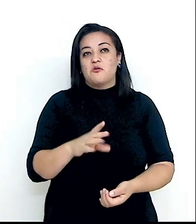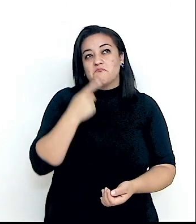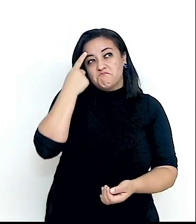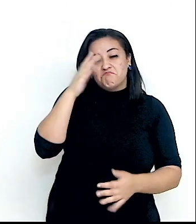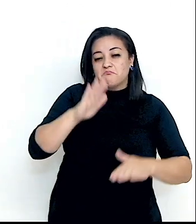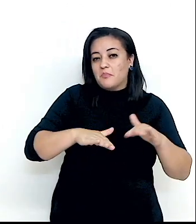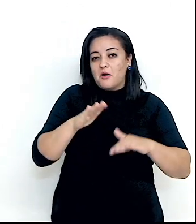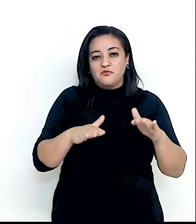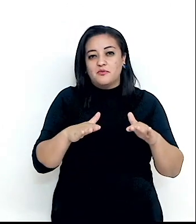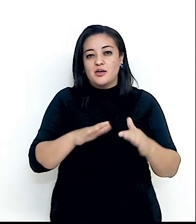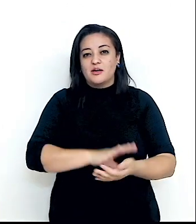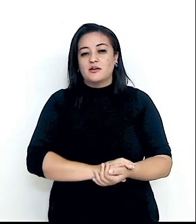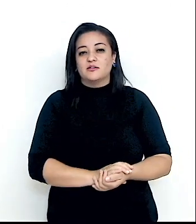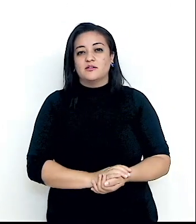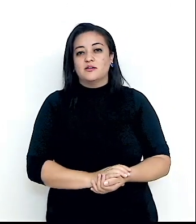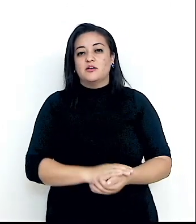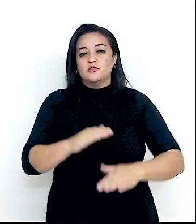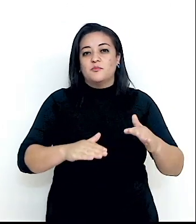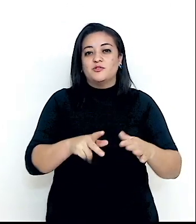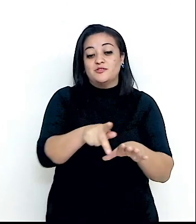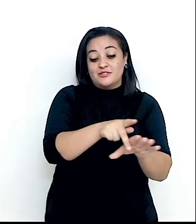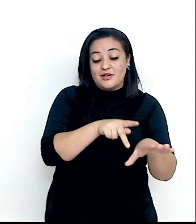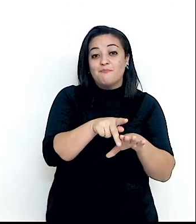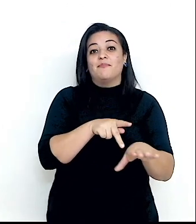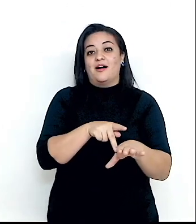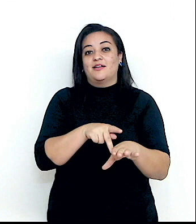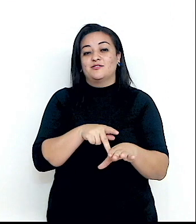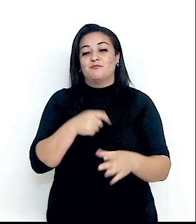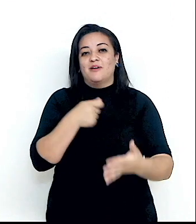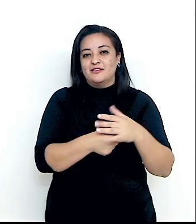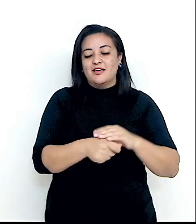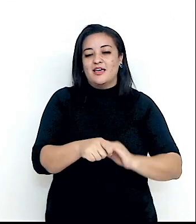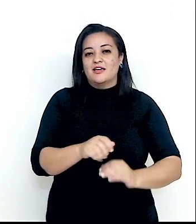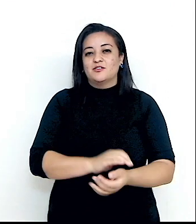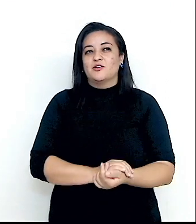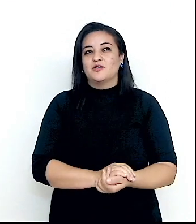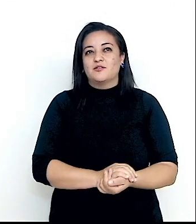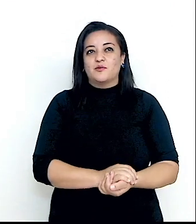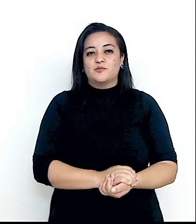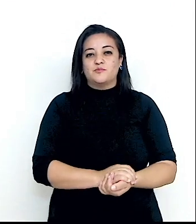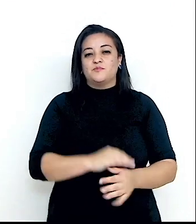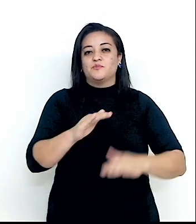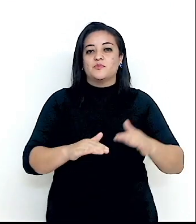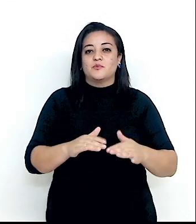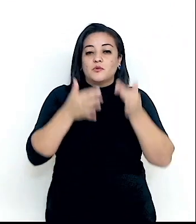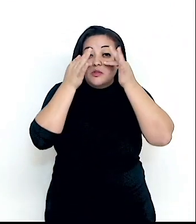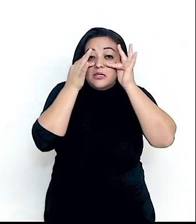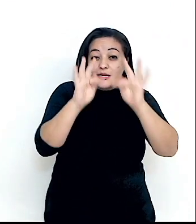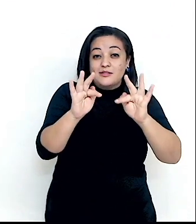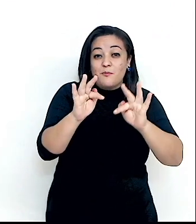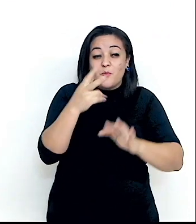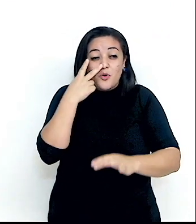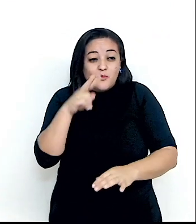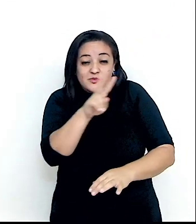sapato dele batendo só tem testemunhas oculares. A